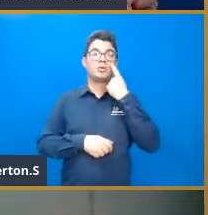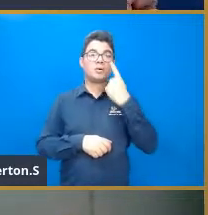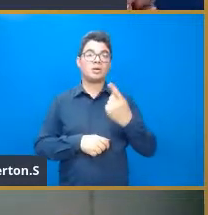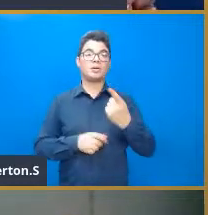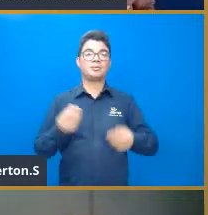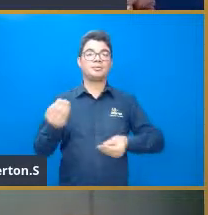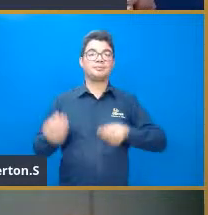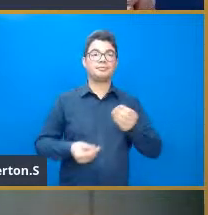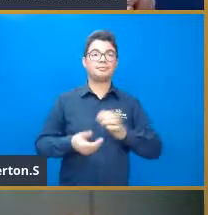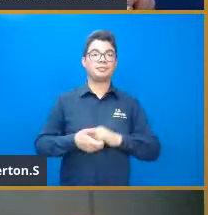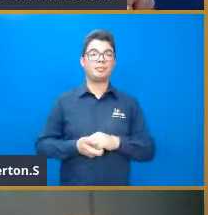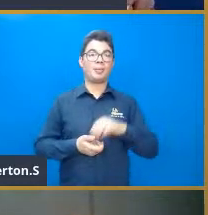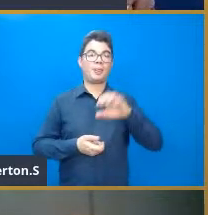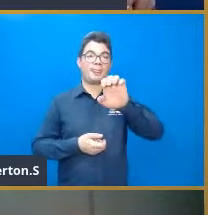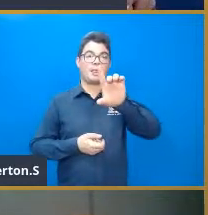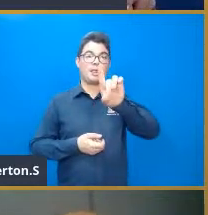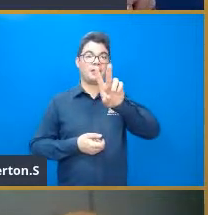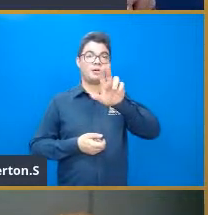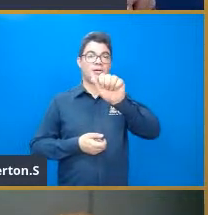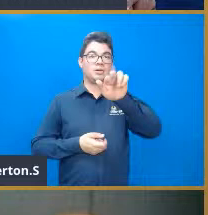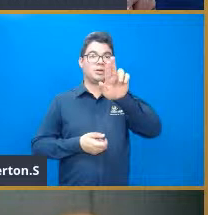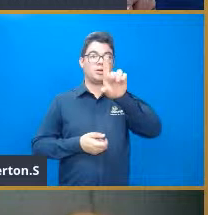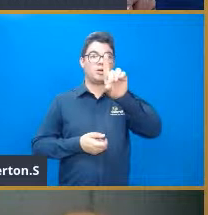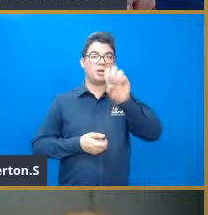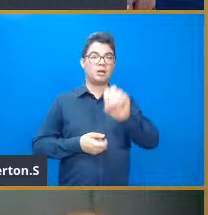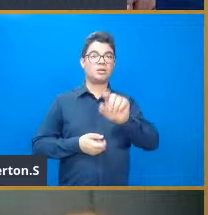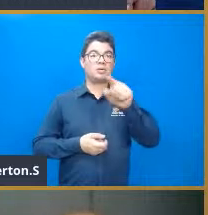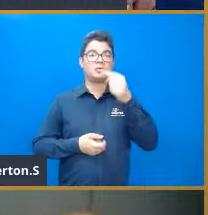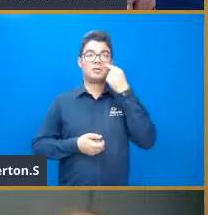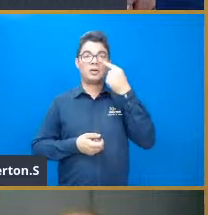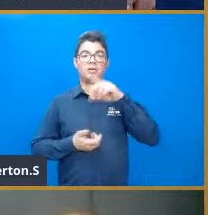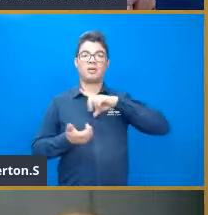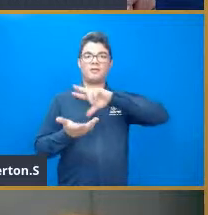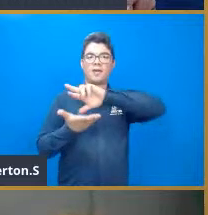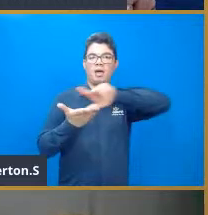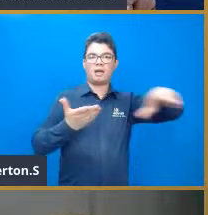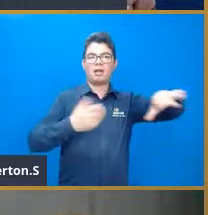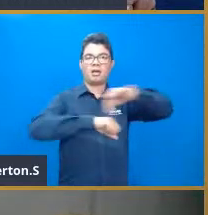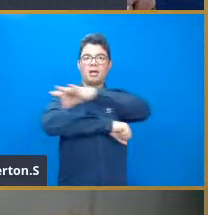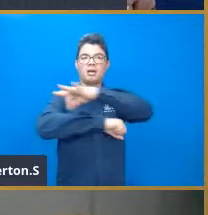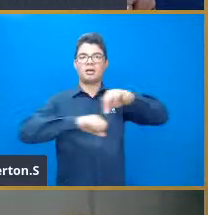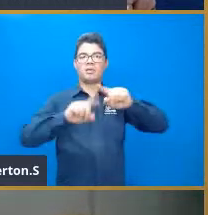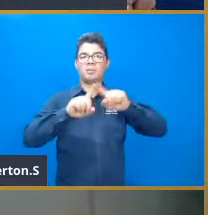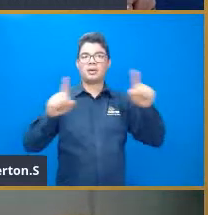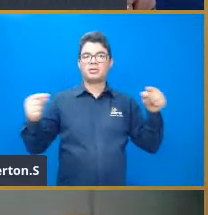aqui o Eduardo está comentando, eu falei, tem várias, eu não sei exatamente qual seria,